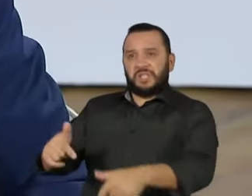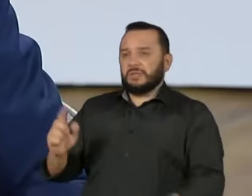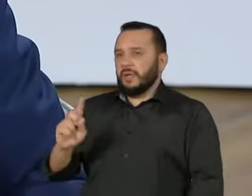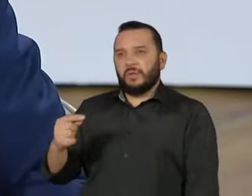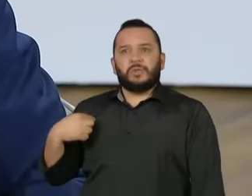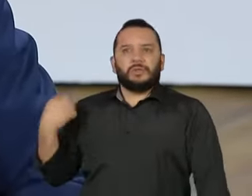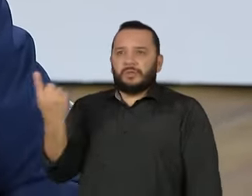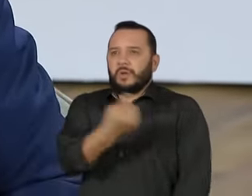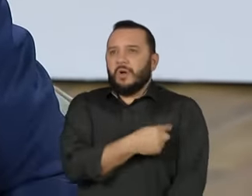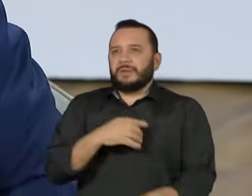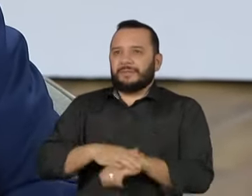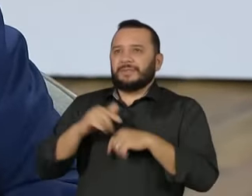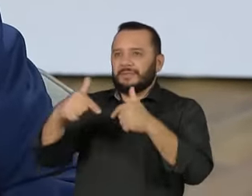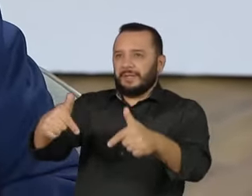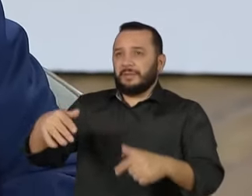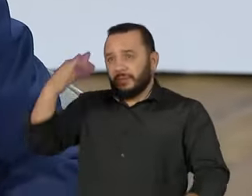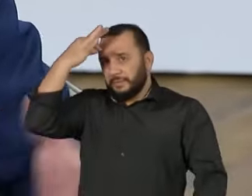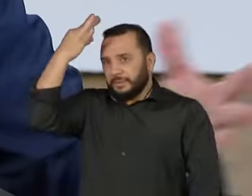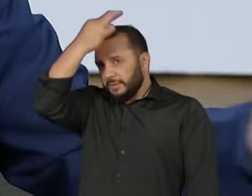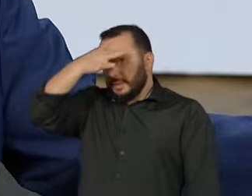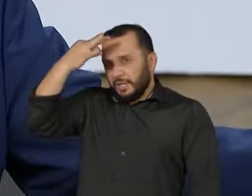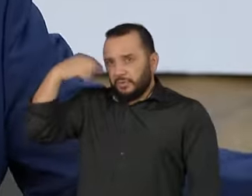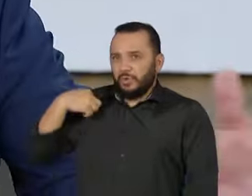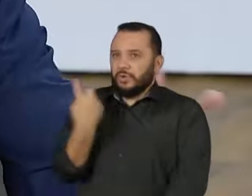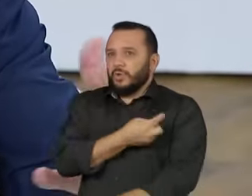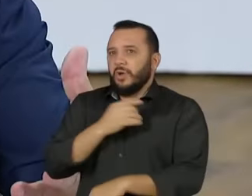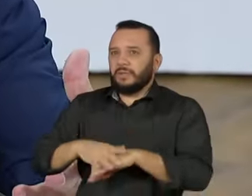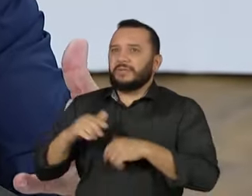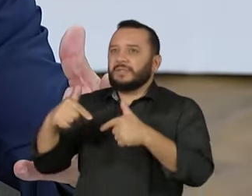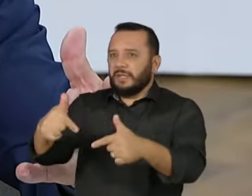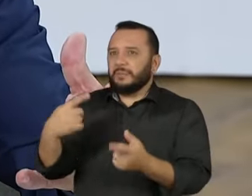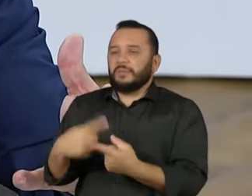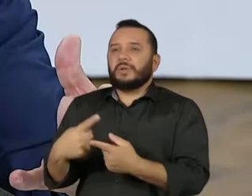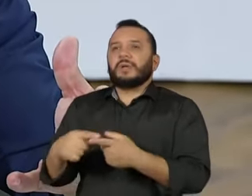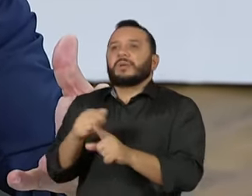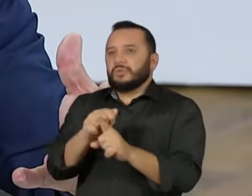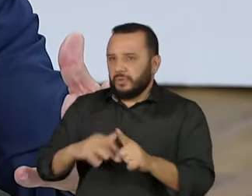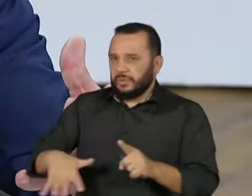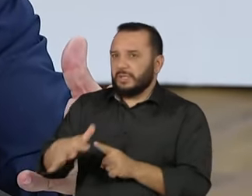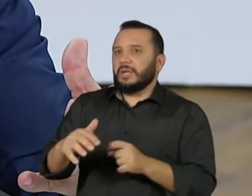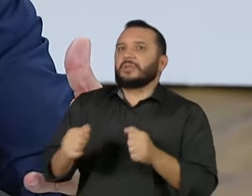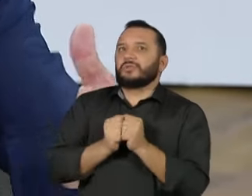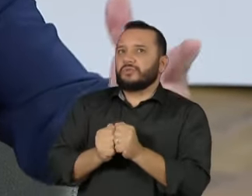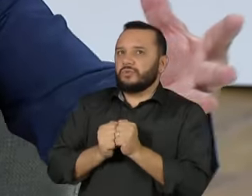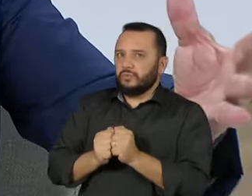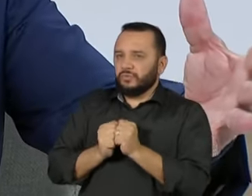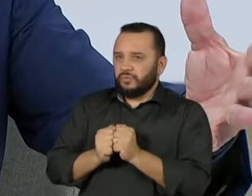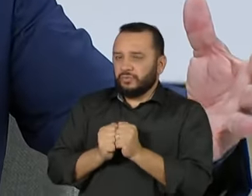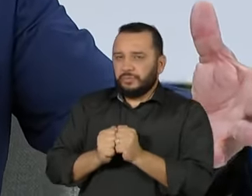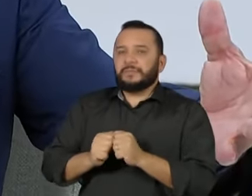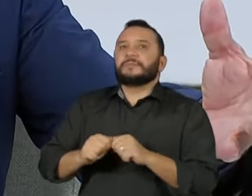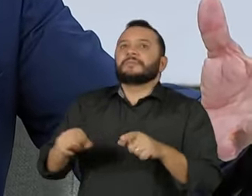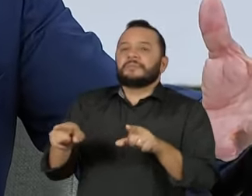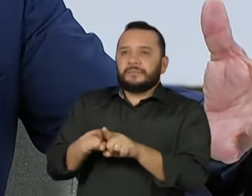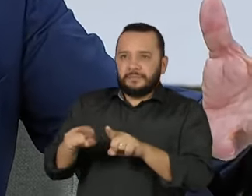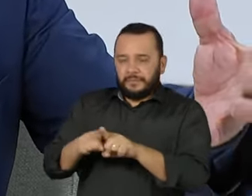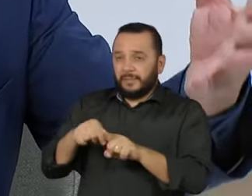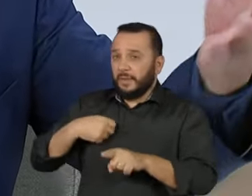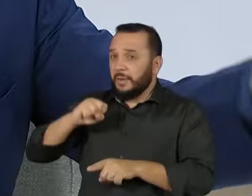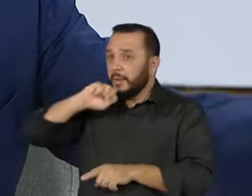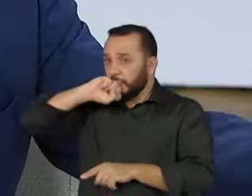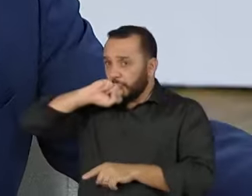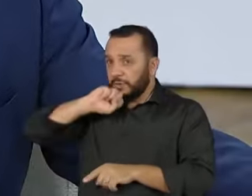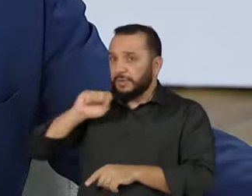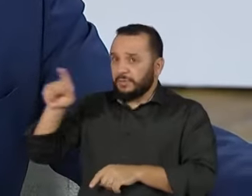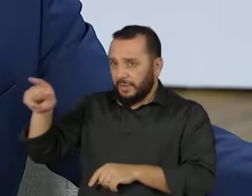Nós fizemos. O Espírito Santo é, nós fizemos, porque a sociedade civil veio junto. O arcebispo da época, Dom Silvestre Scandian,